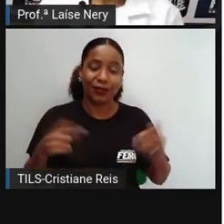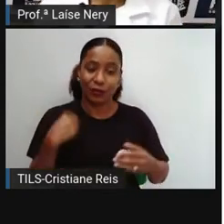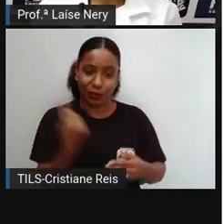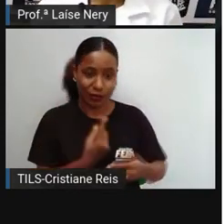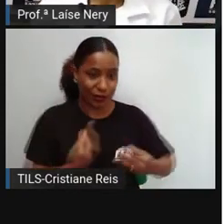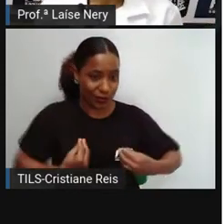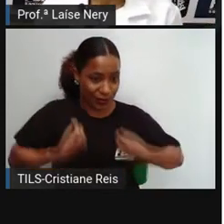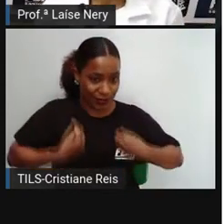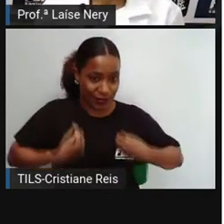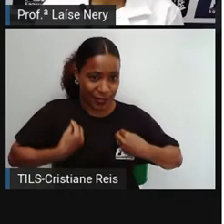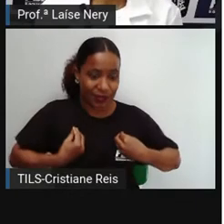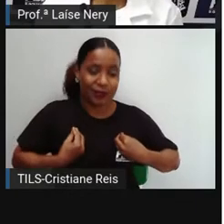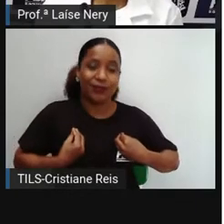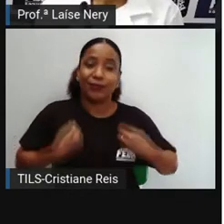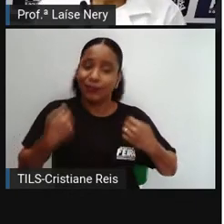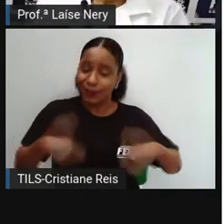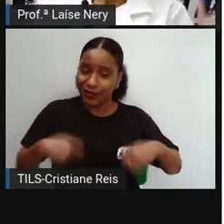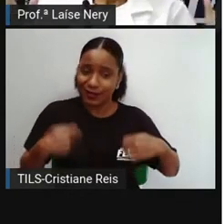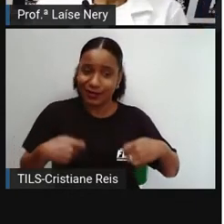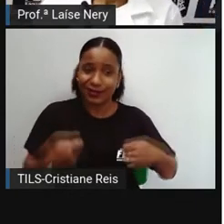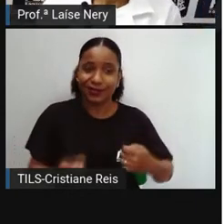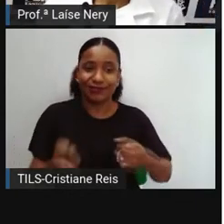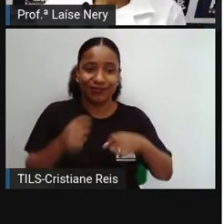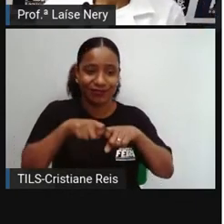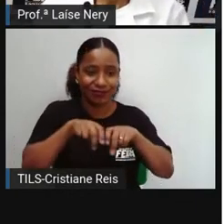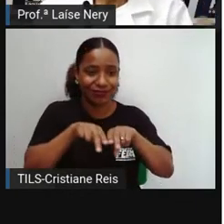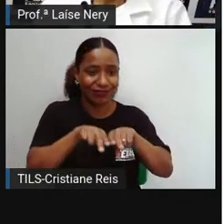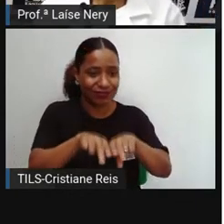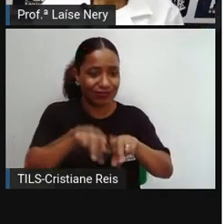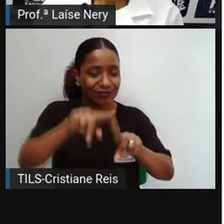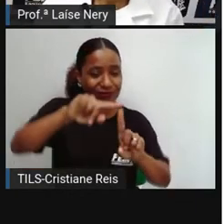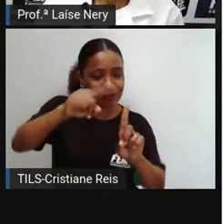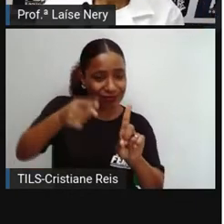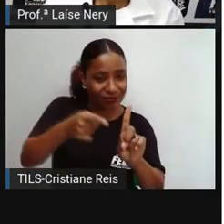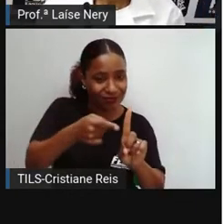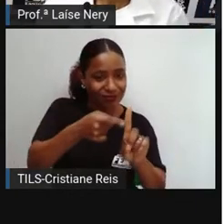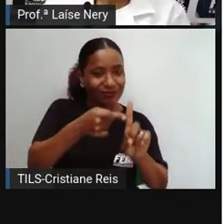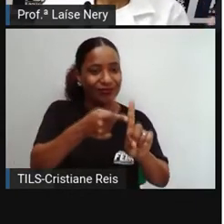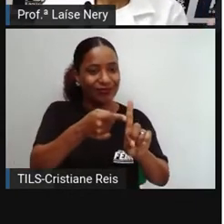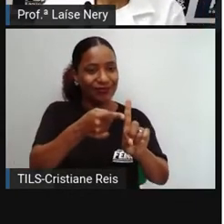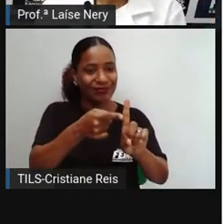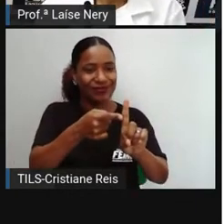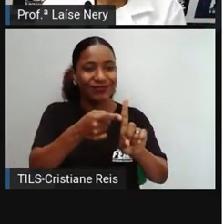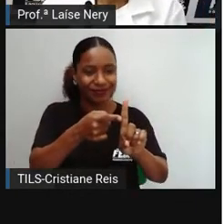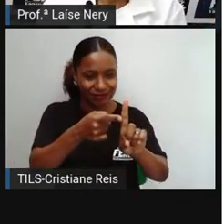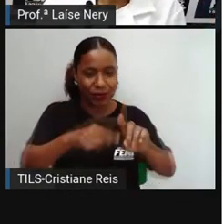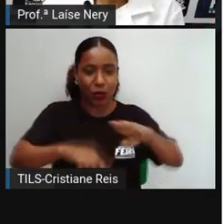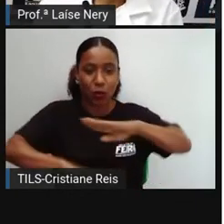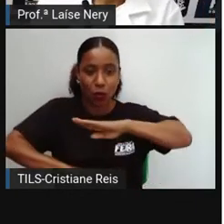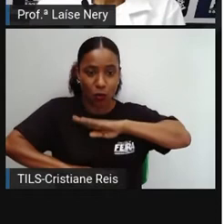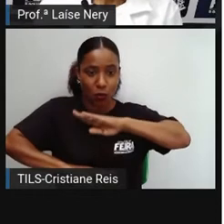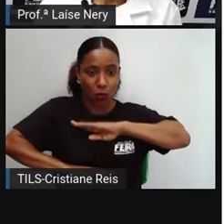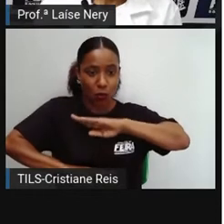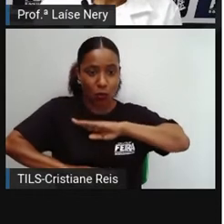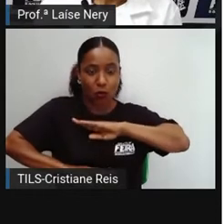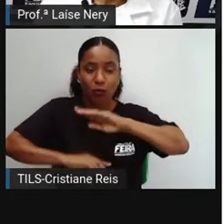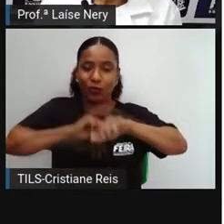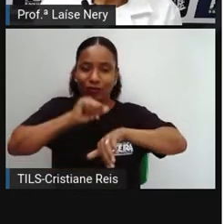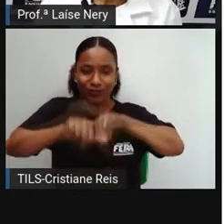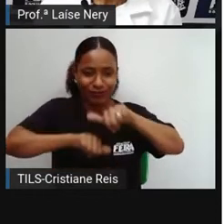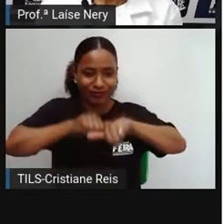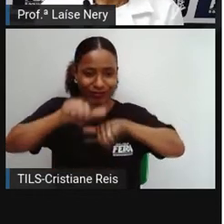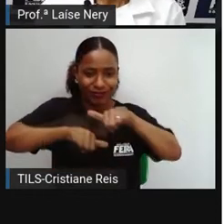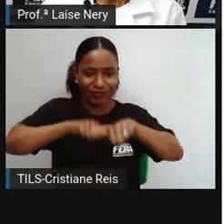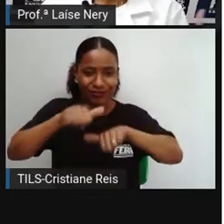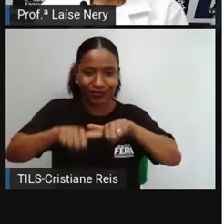E a natureza já sabe o que fazer. O nosso corpo, durante a adolescência, se transforma e se prepara para isso.